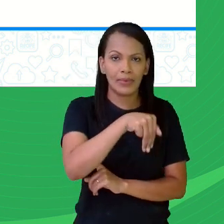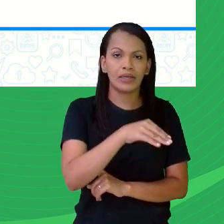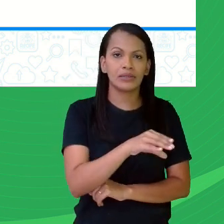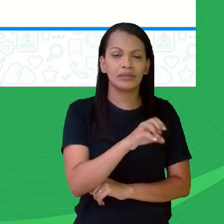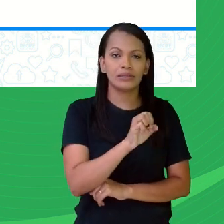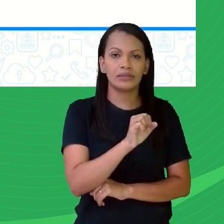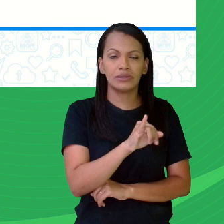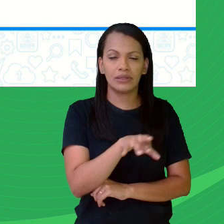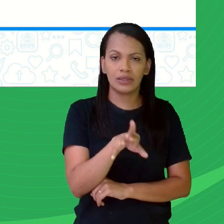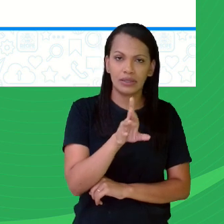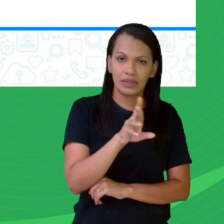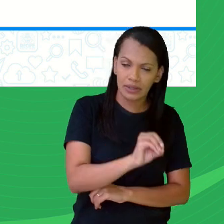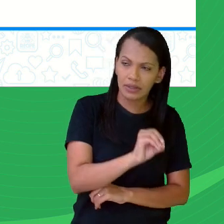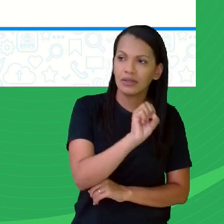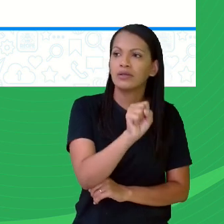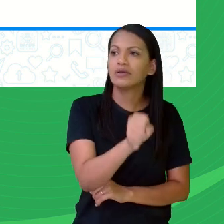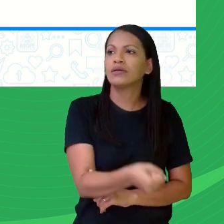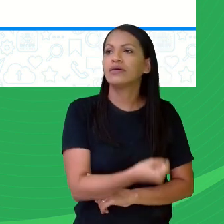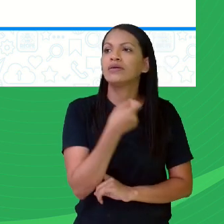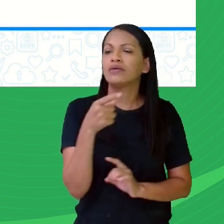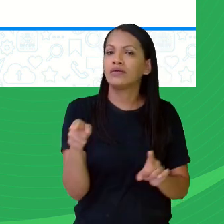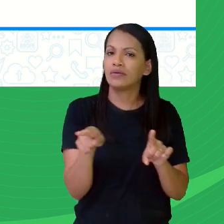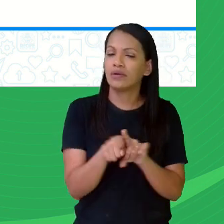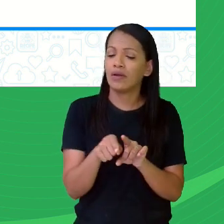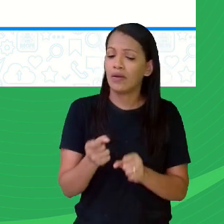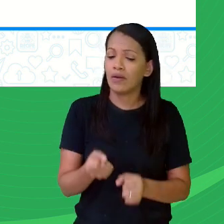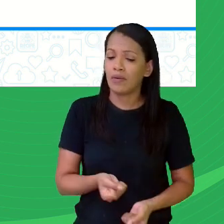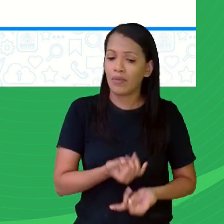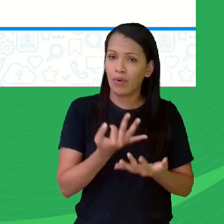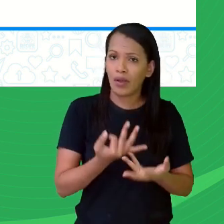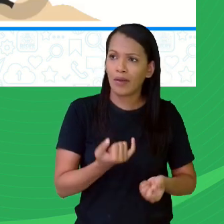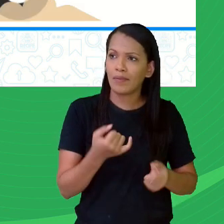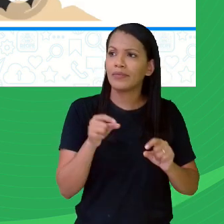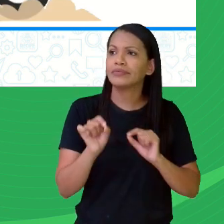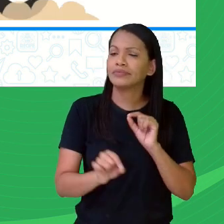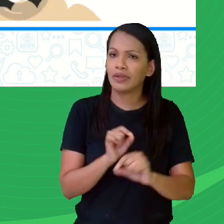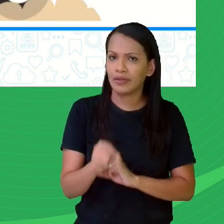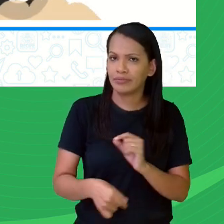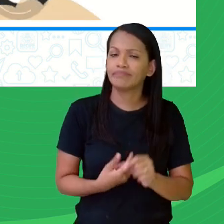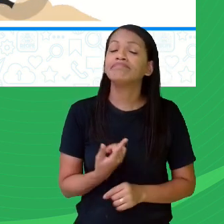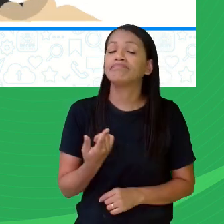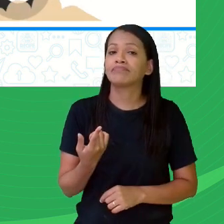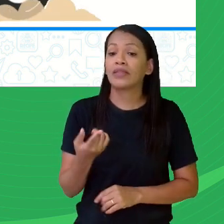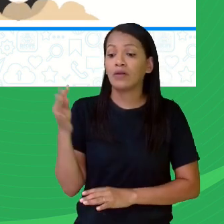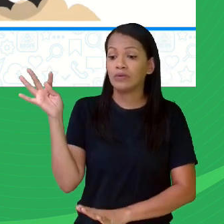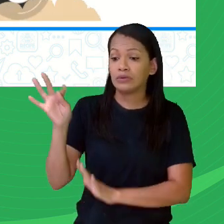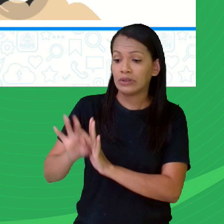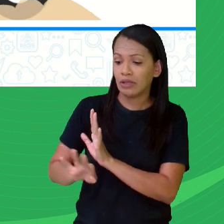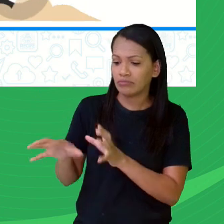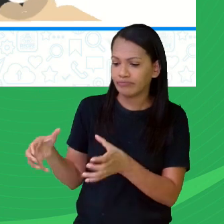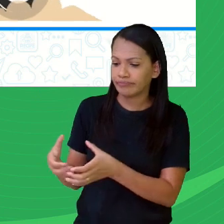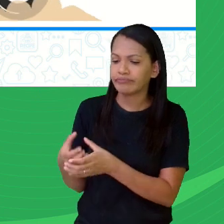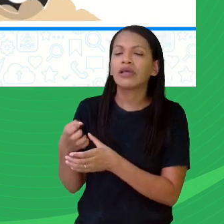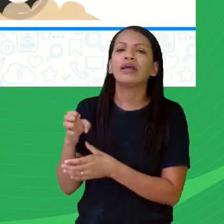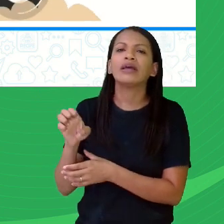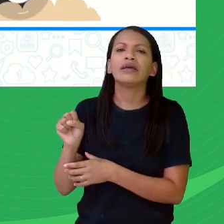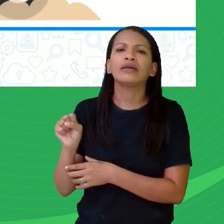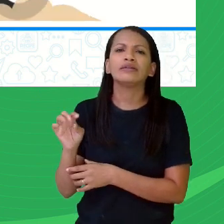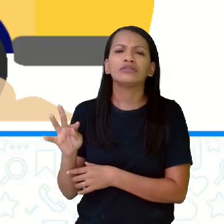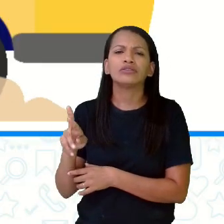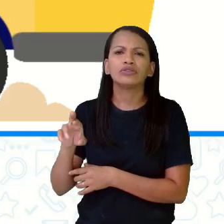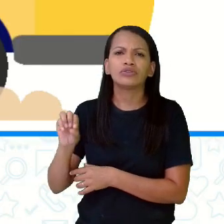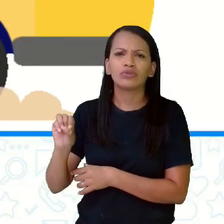diversos, diversos aí, o poema, estrofes. E nossa aula vai ficando por